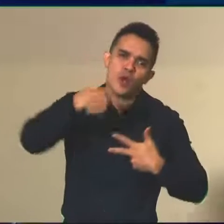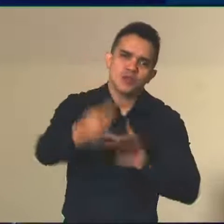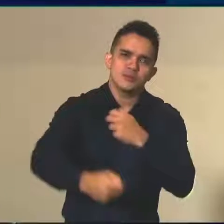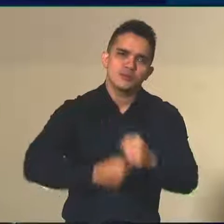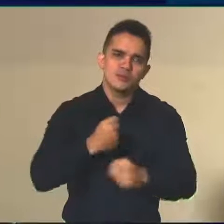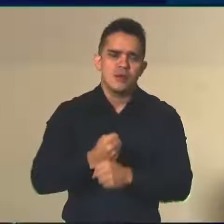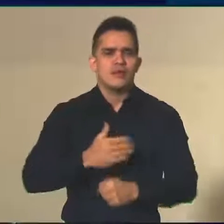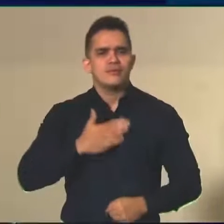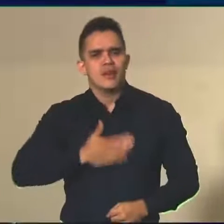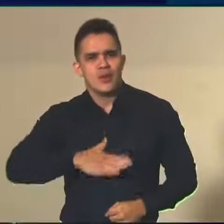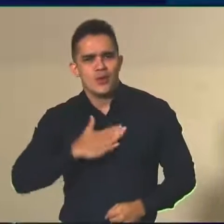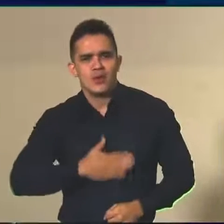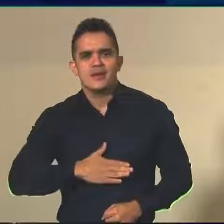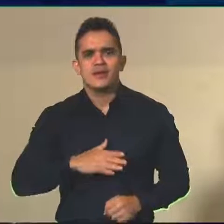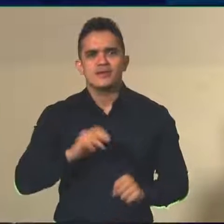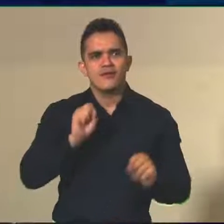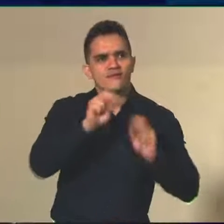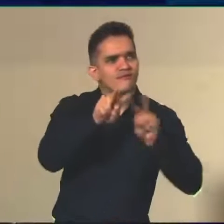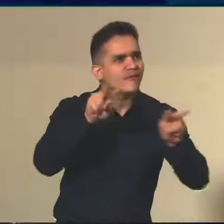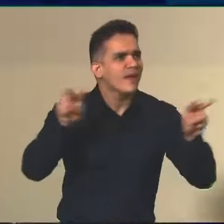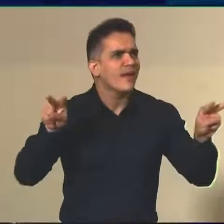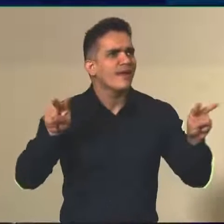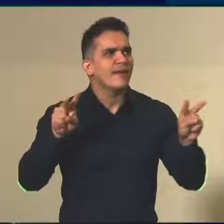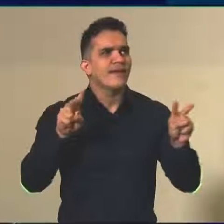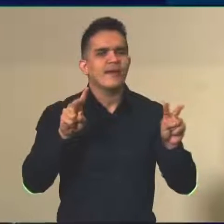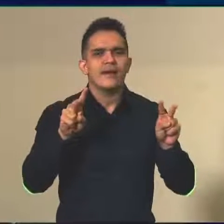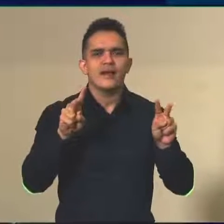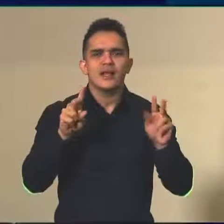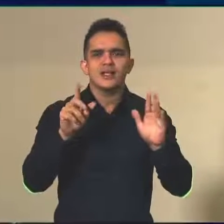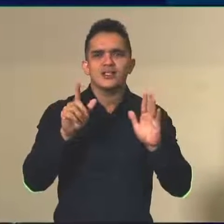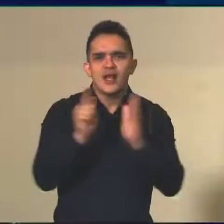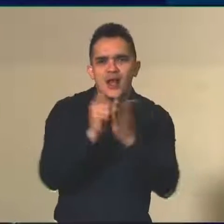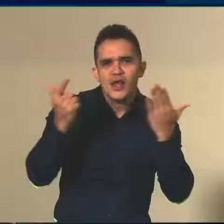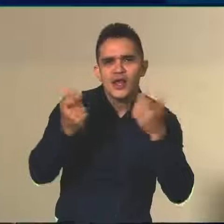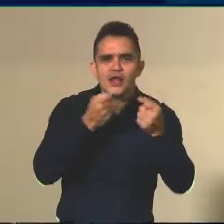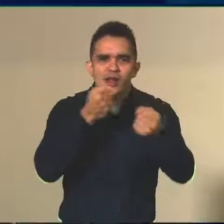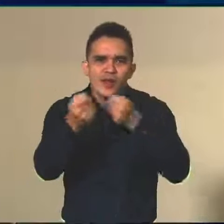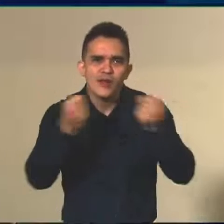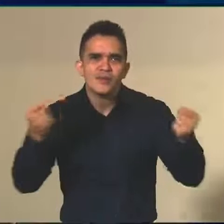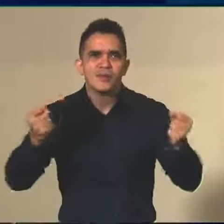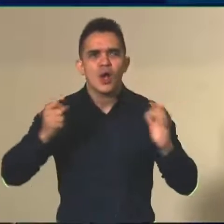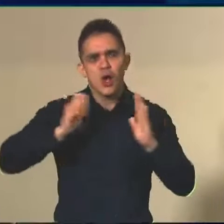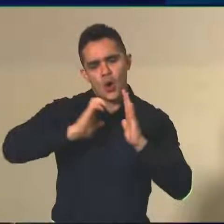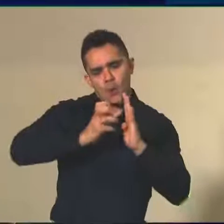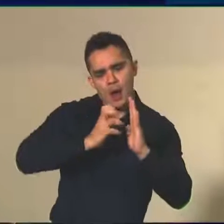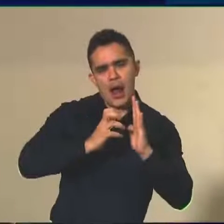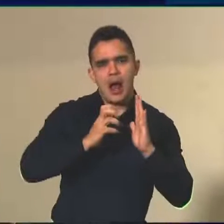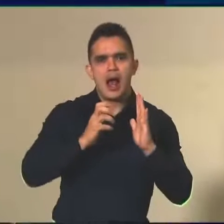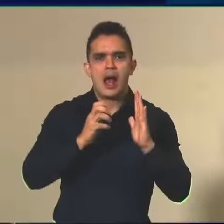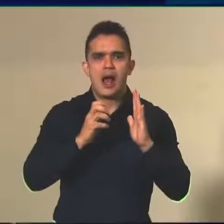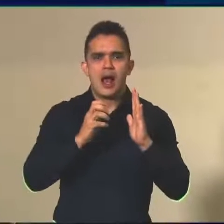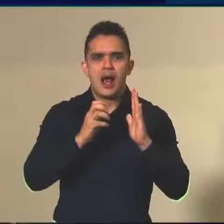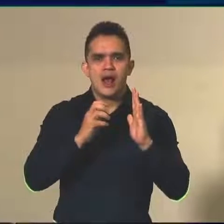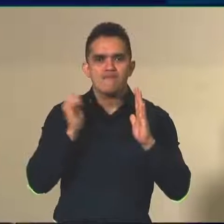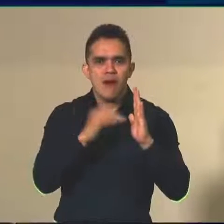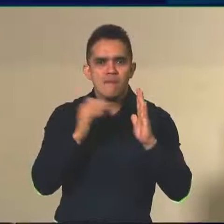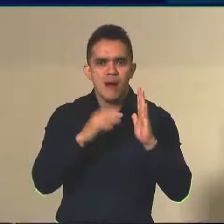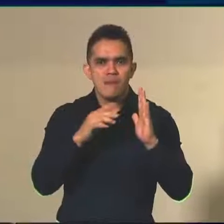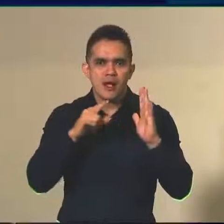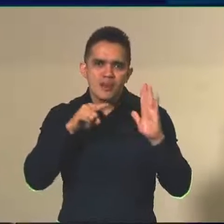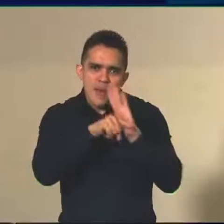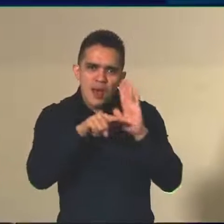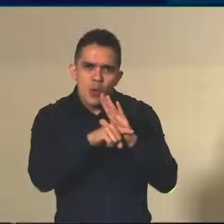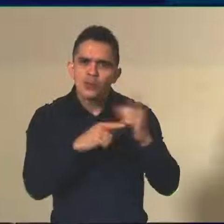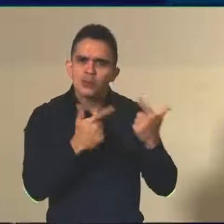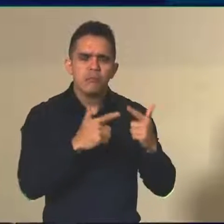tranquilizo. Temos visto algumas reportagens dizendo que o banco de itens não tem questões e só para tranquilizar todo